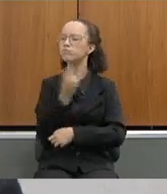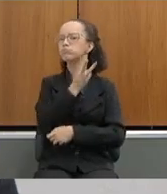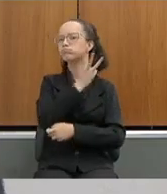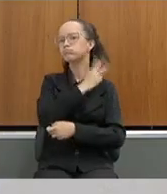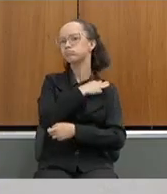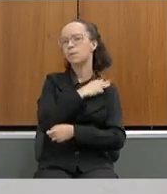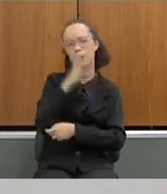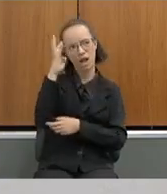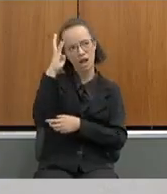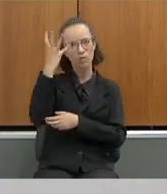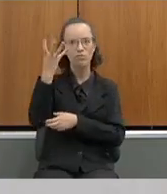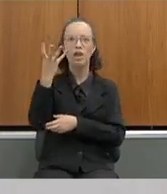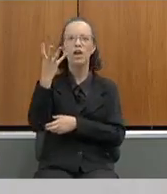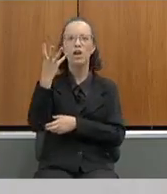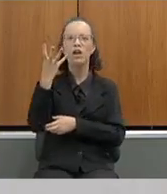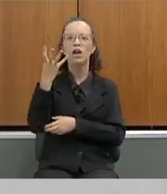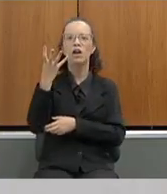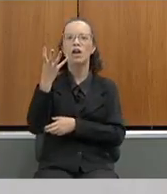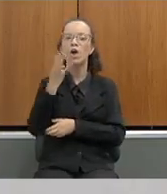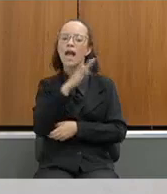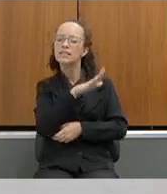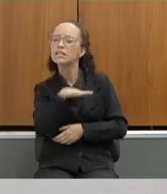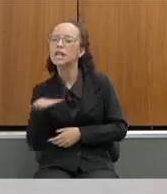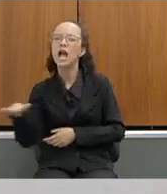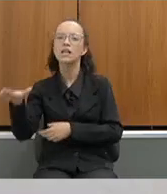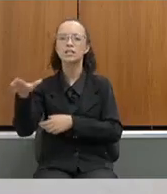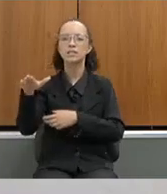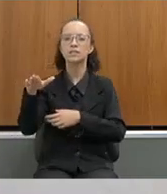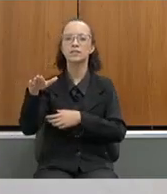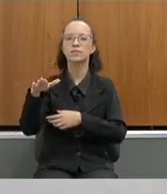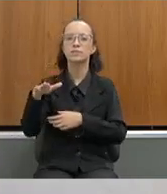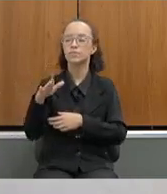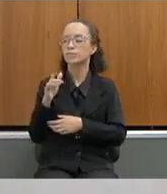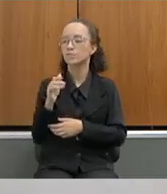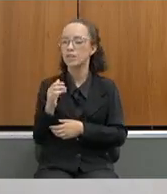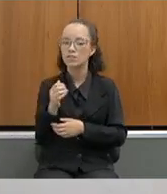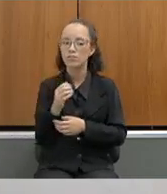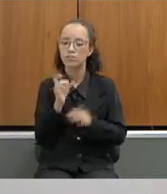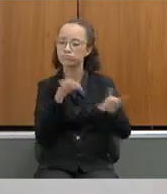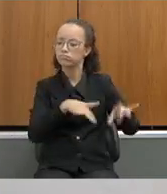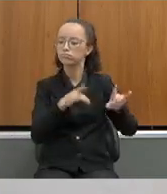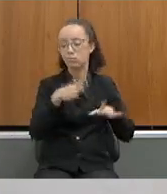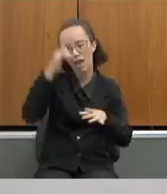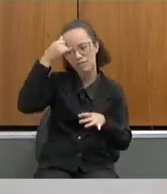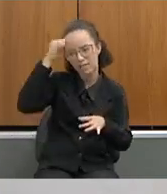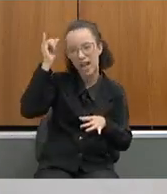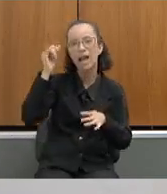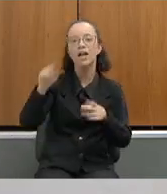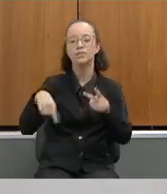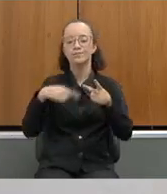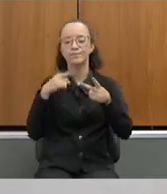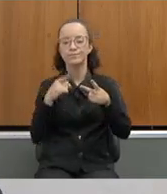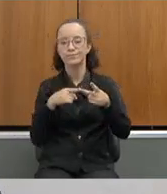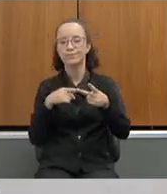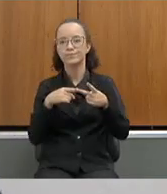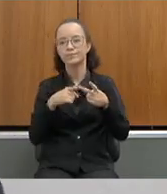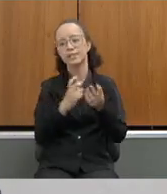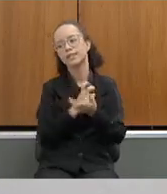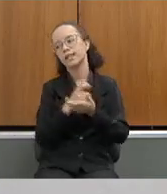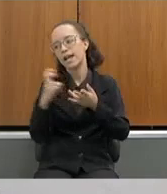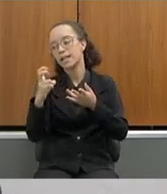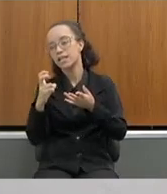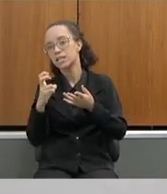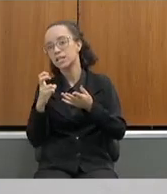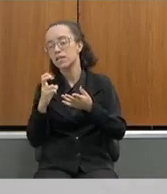resolver que essas crianças não tenham tanta evasão, não caiam fora e possam